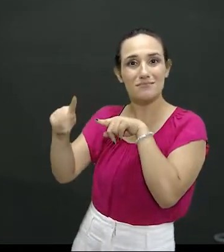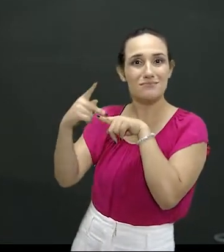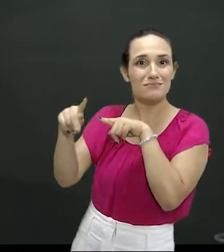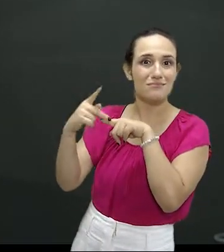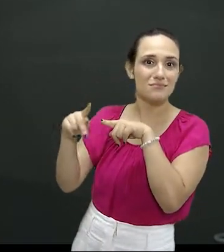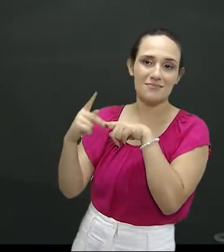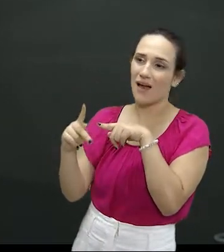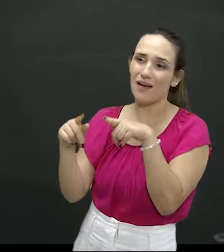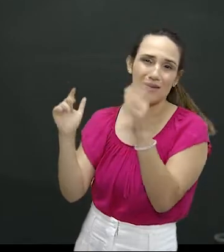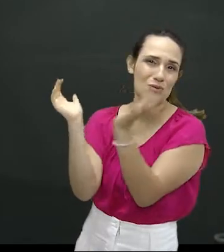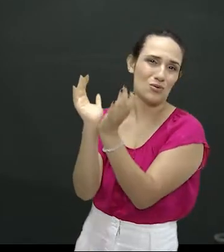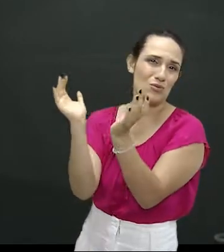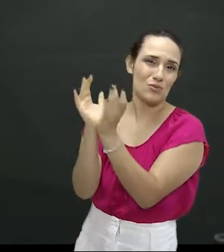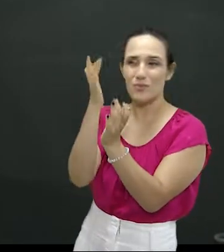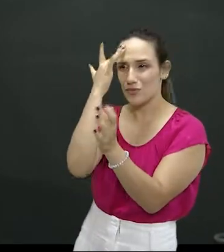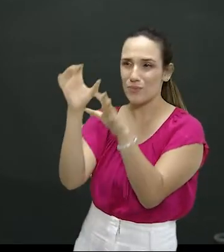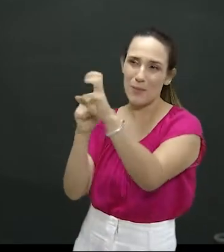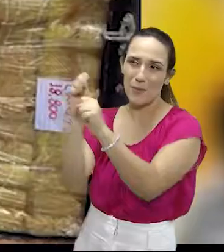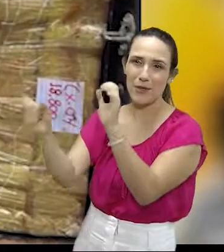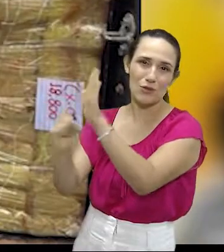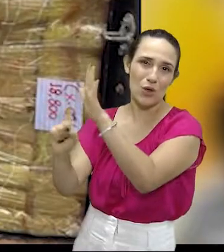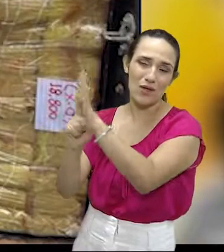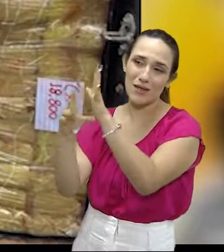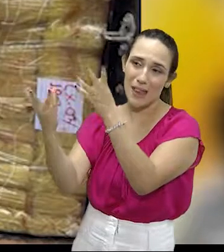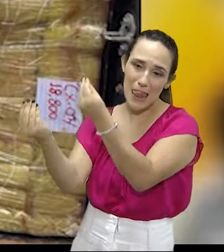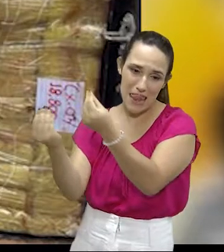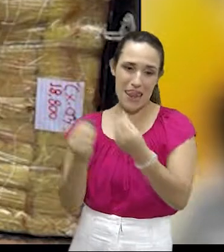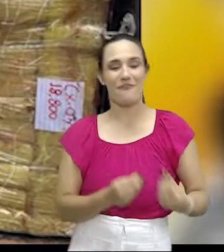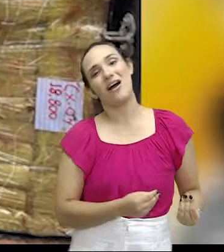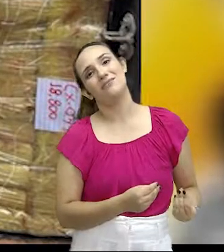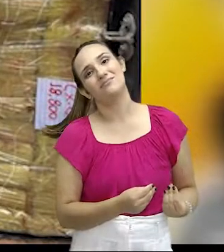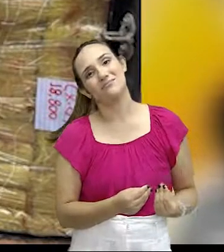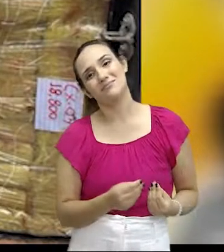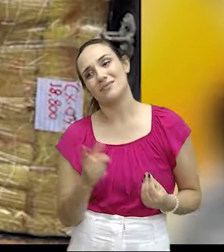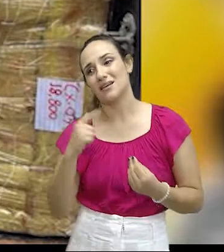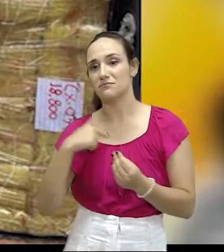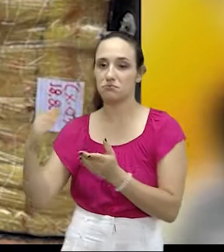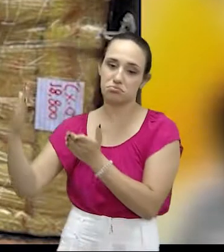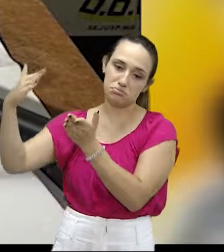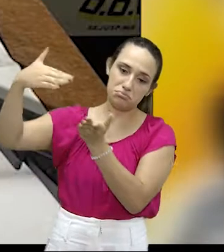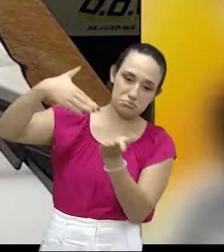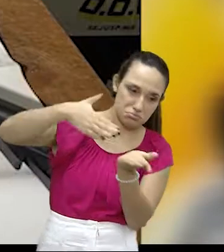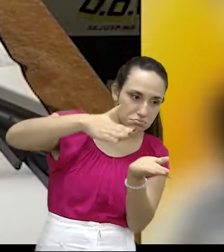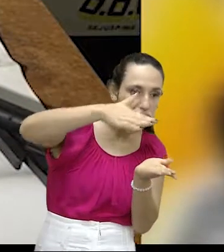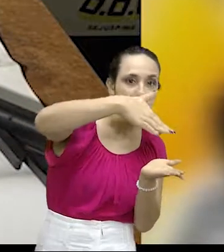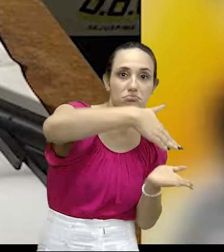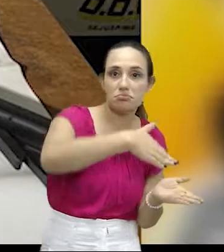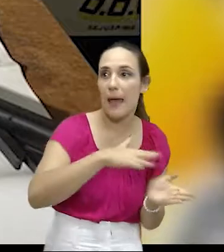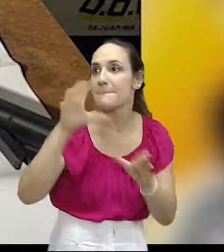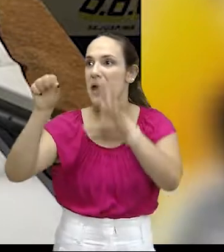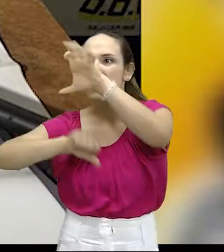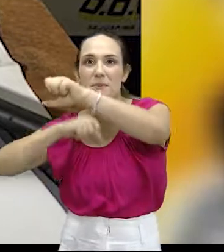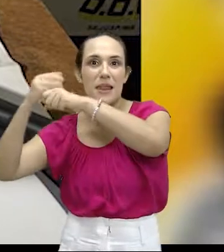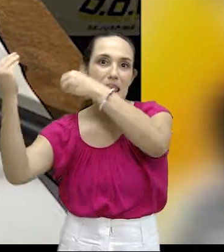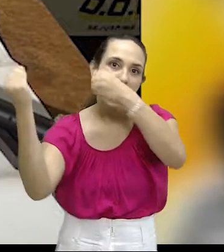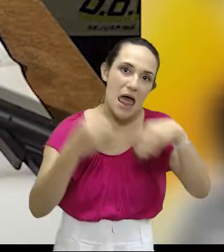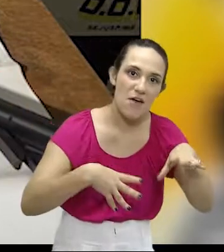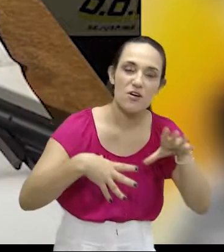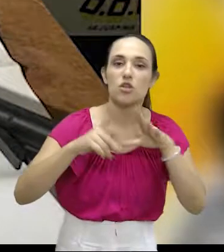organizado, pela criminalidade como um todo, como um grande, uma rota de escoamento ali de drogas, armas,